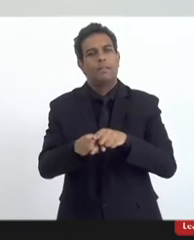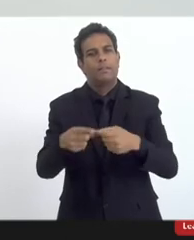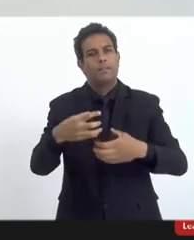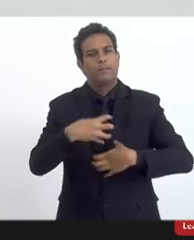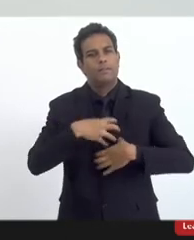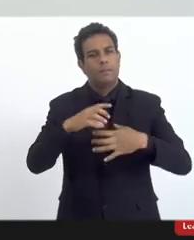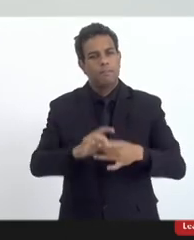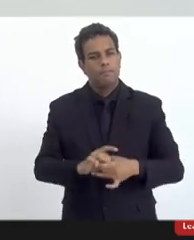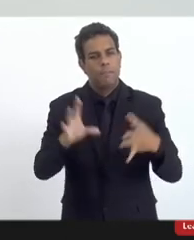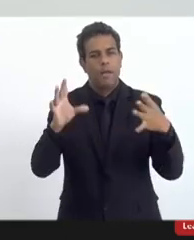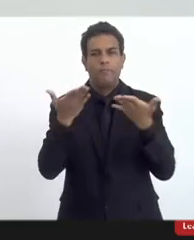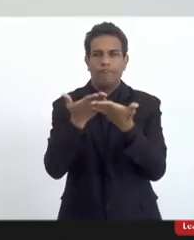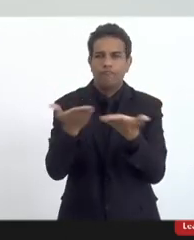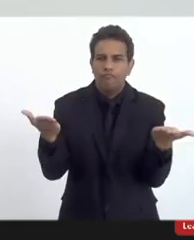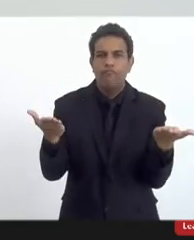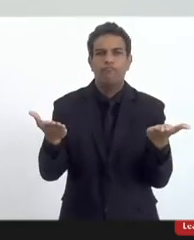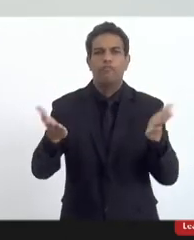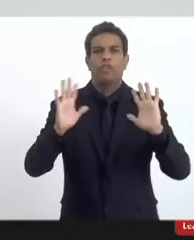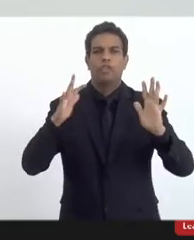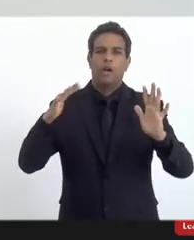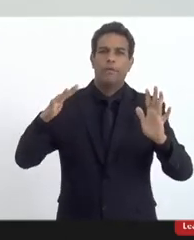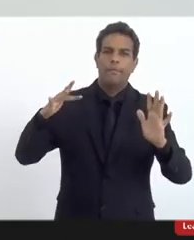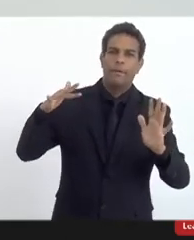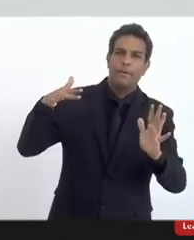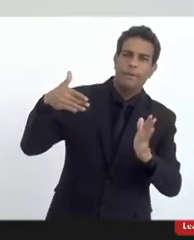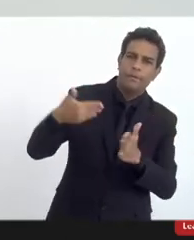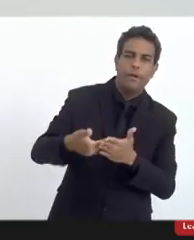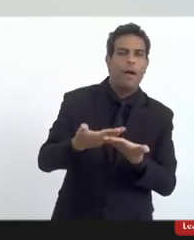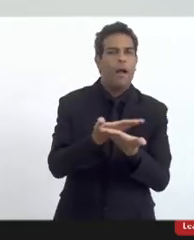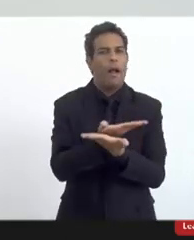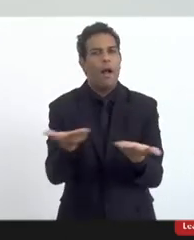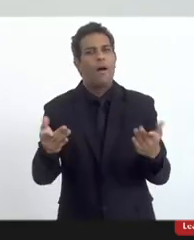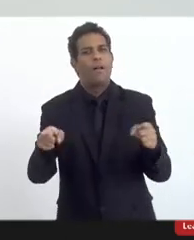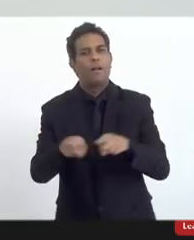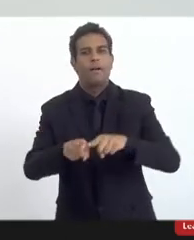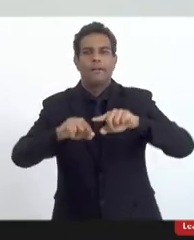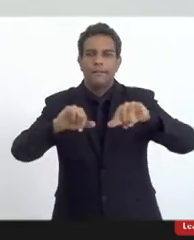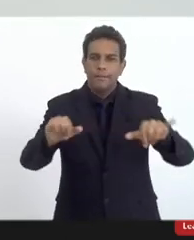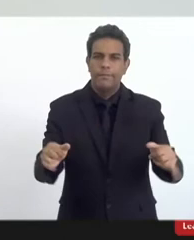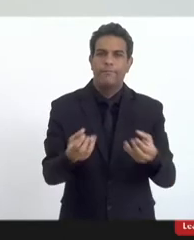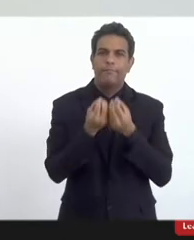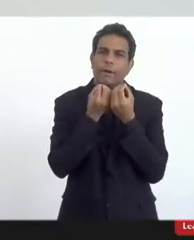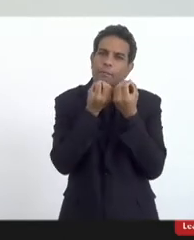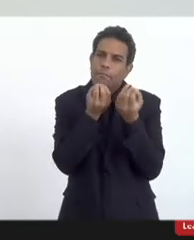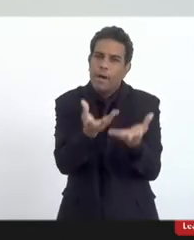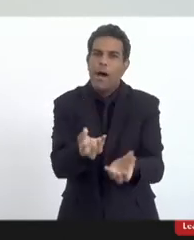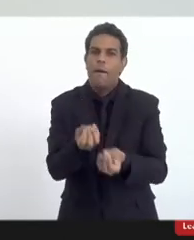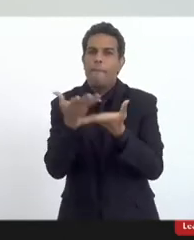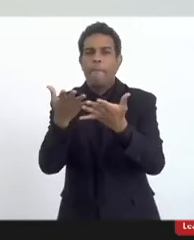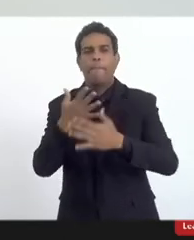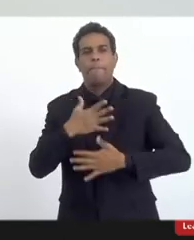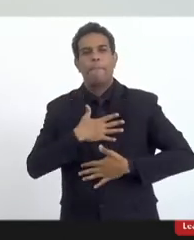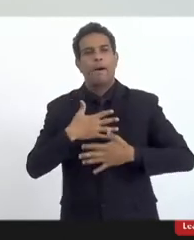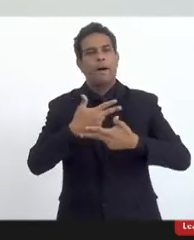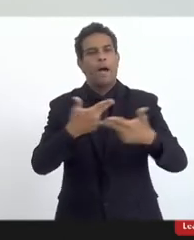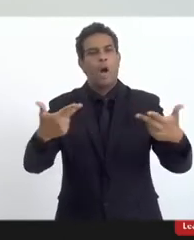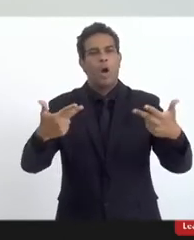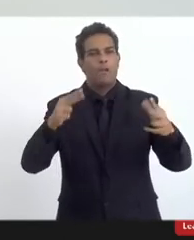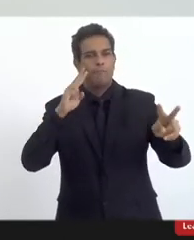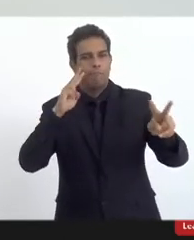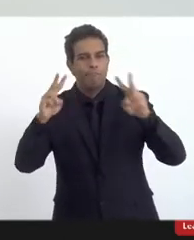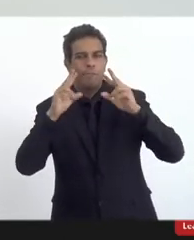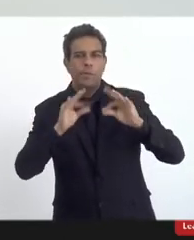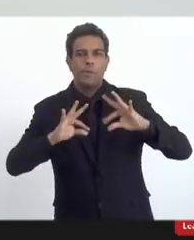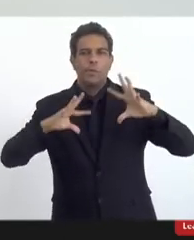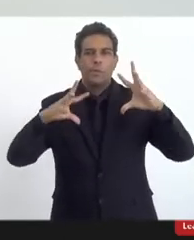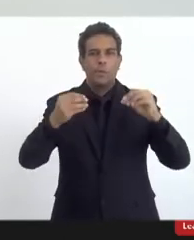à disposição, o nosso mandato sempre à disposição, e deixar aqui o meu carinho, minhas considerações a